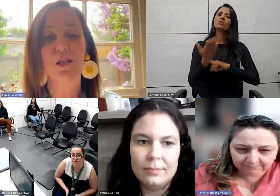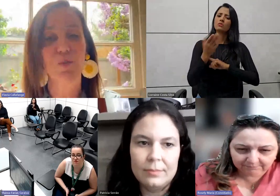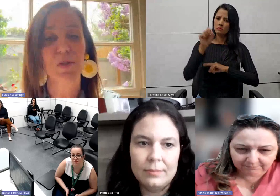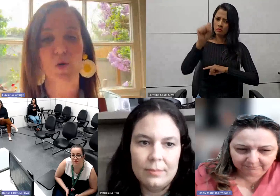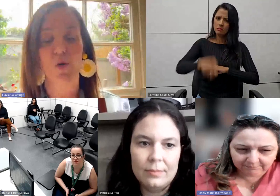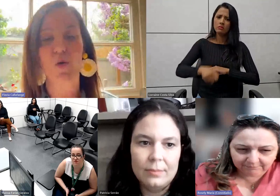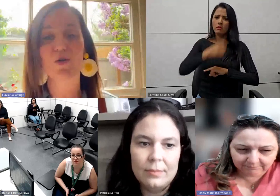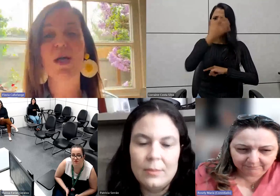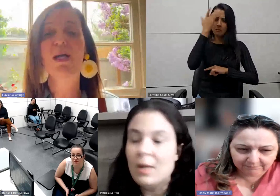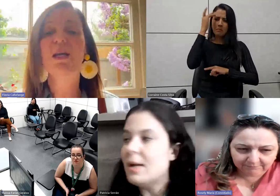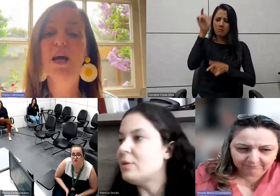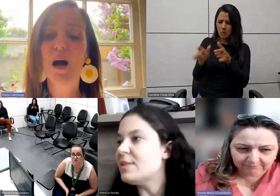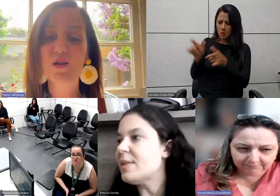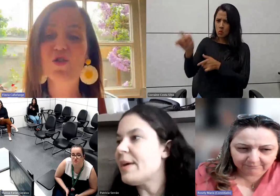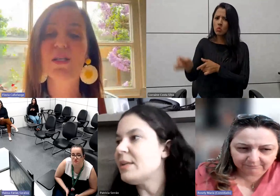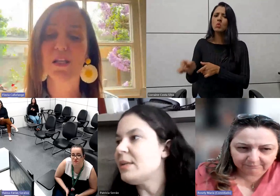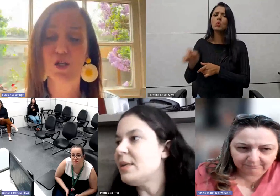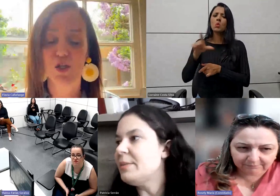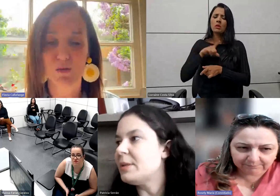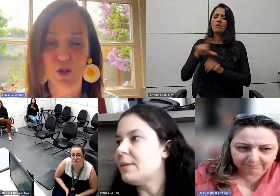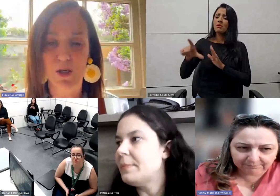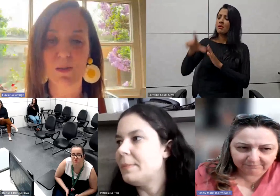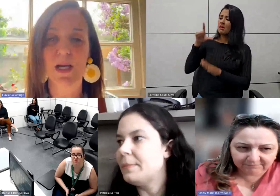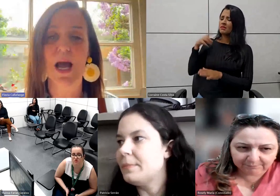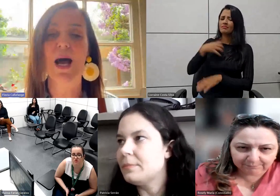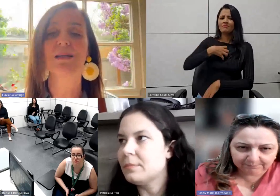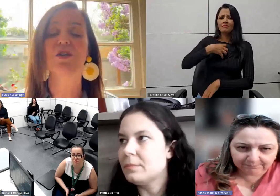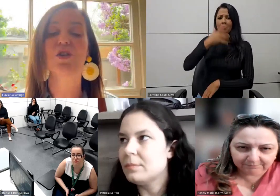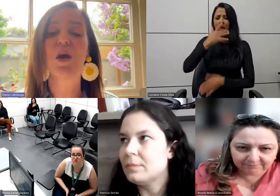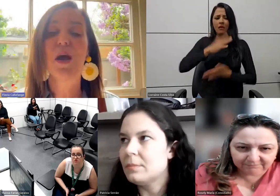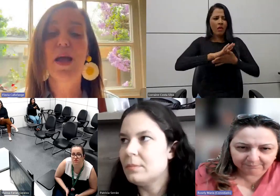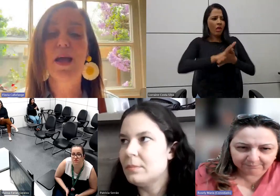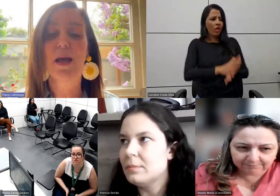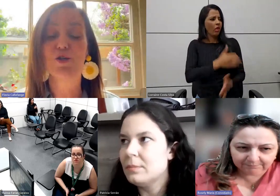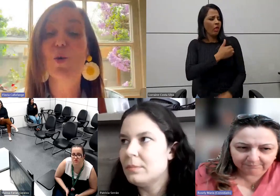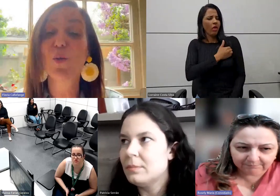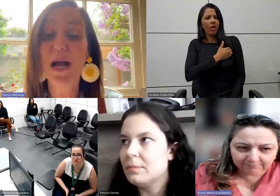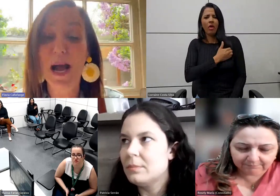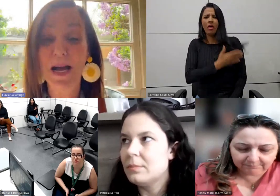todas essas pessoas que antes se sentiam discriminadas,